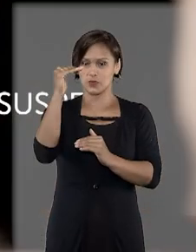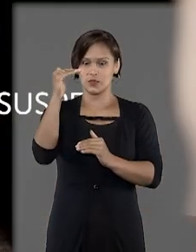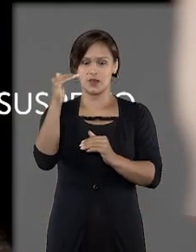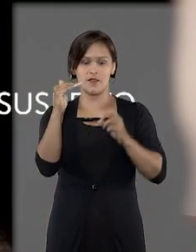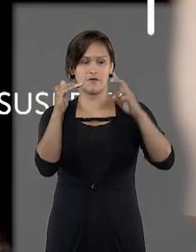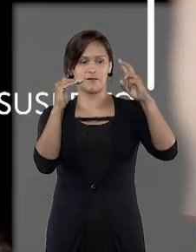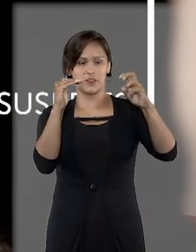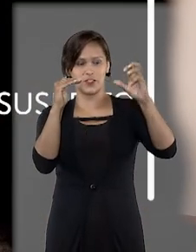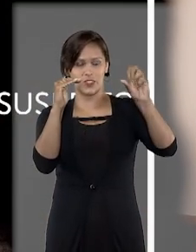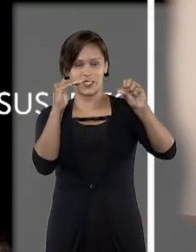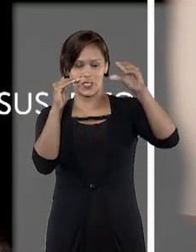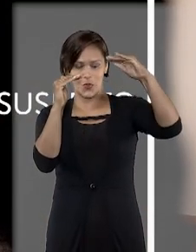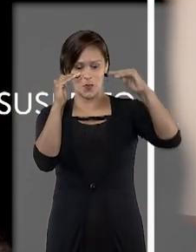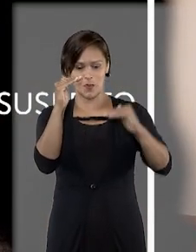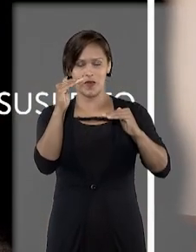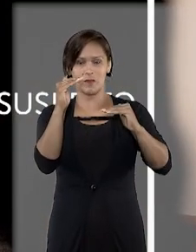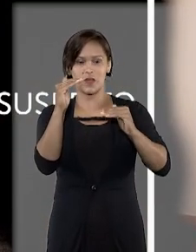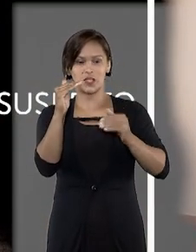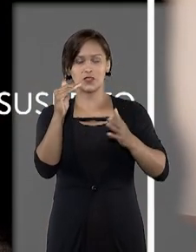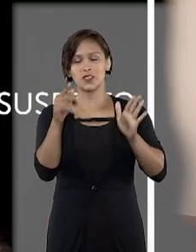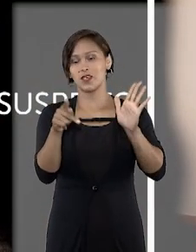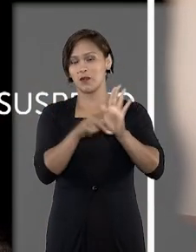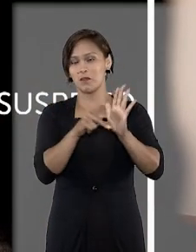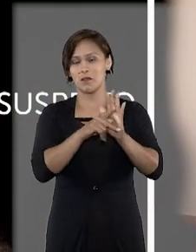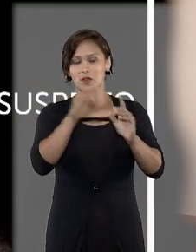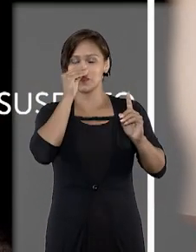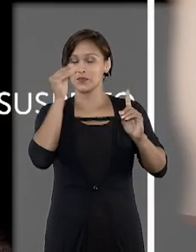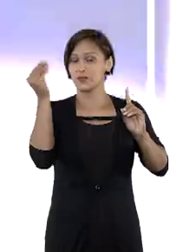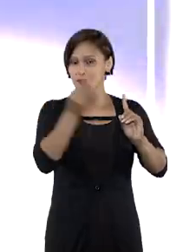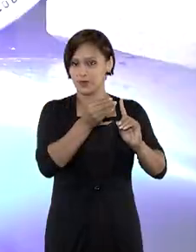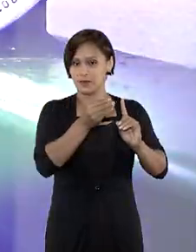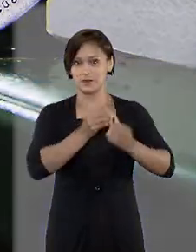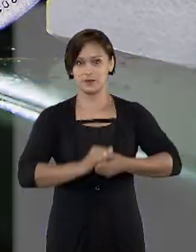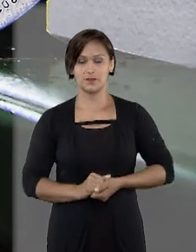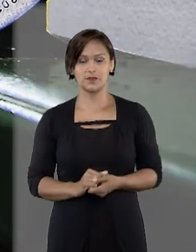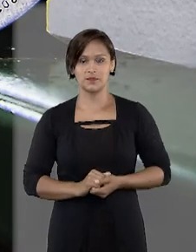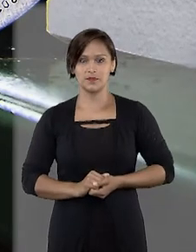25 centímetros a menos do que o suspeito condenado.